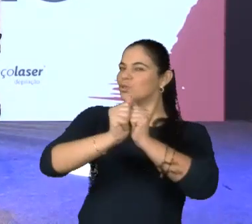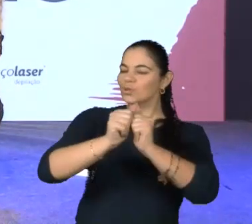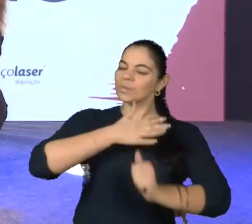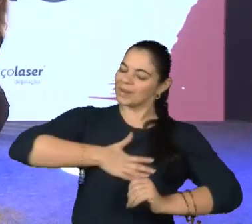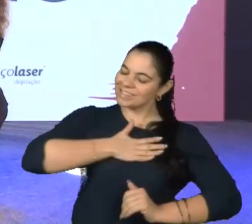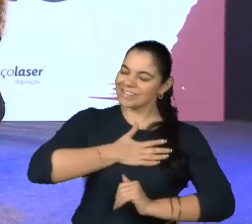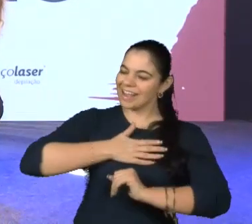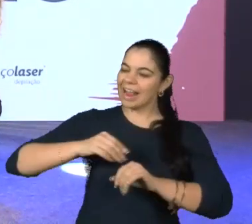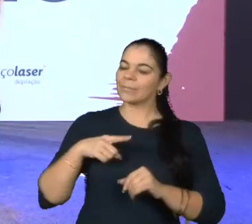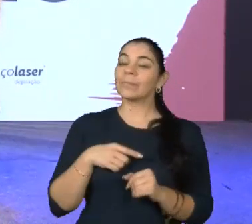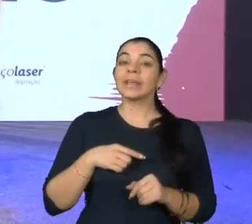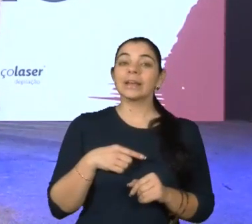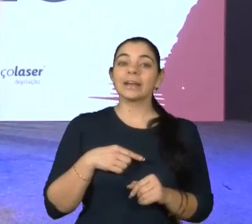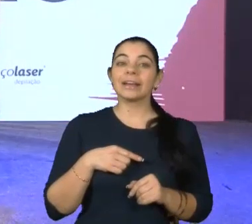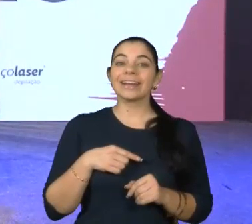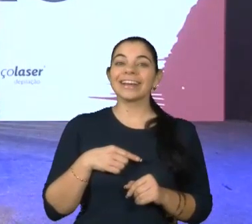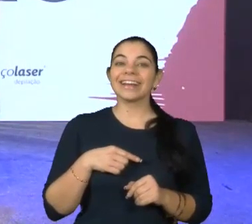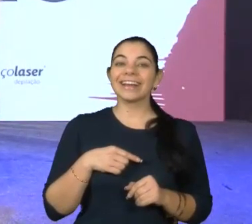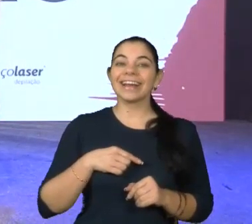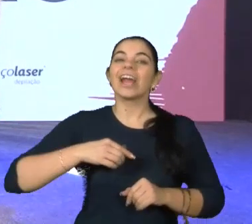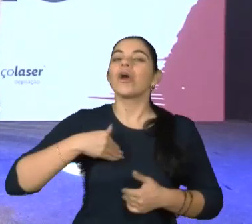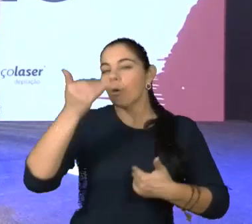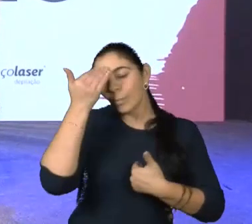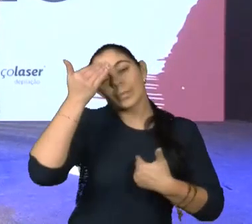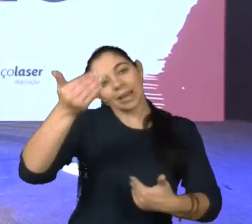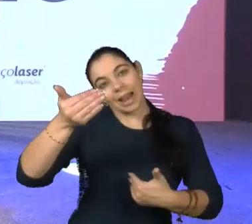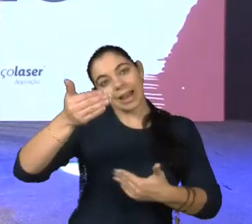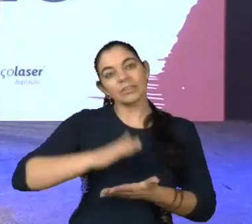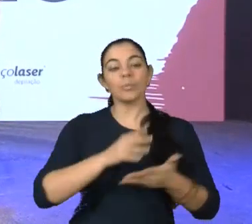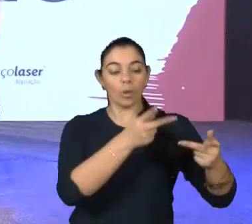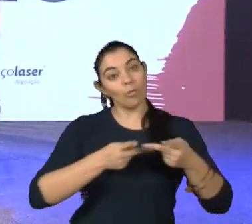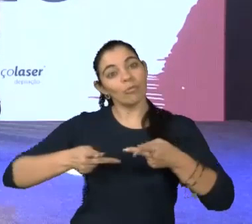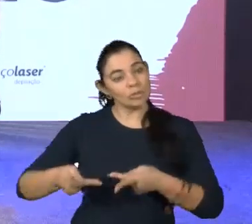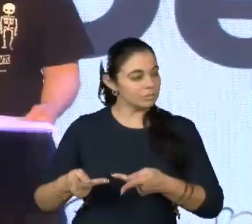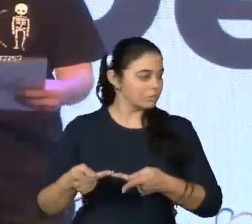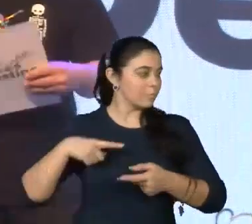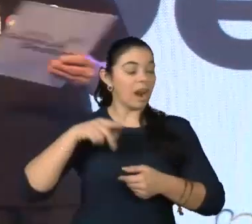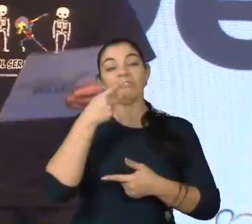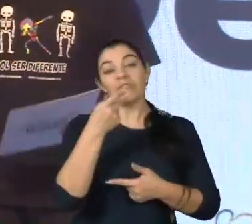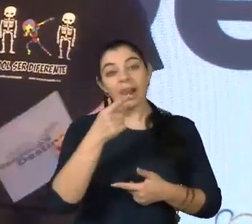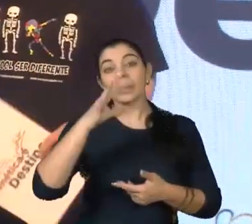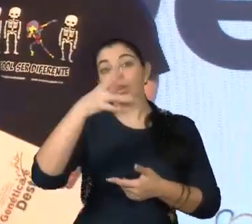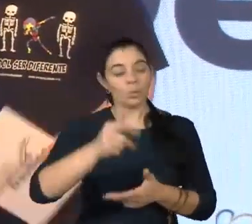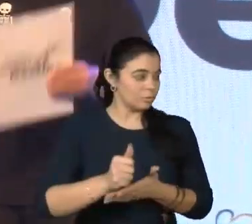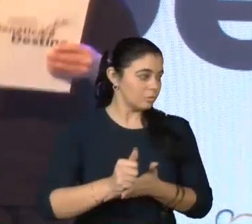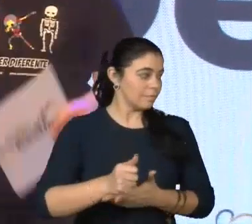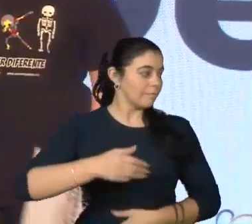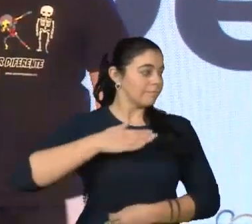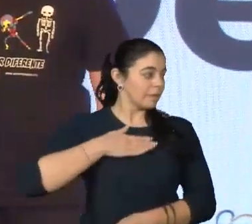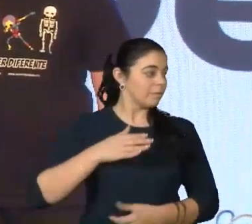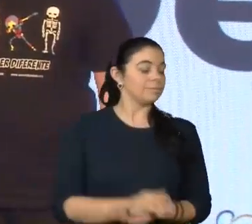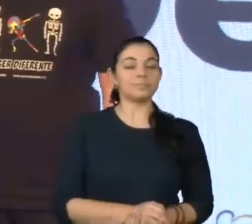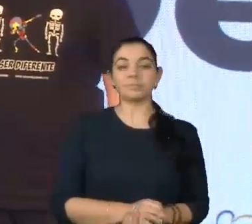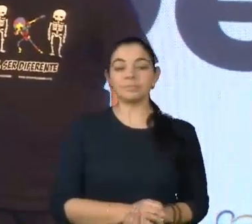em primeiro lugar. Nós também. Obrigado por me duvidar para falar para vocês, em primeiro lugar.